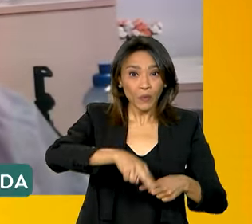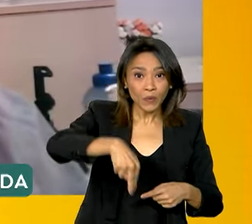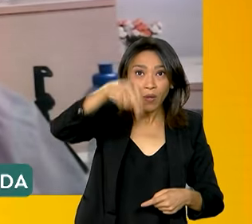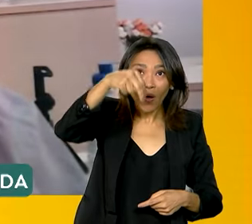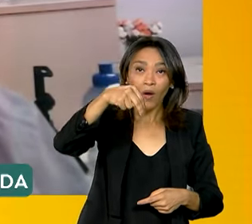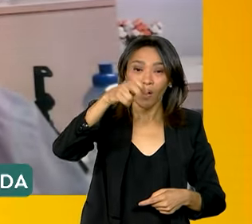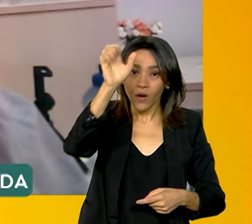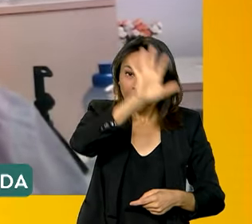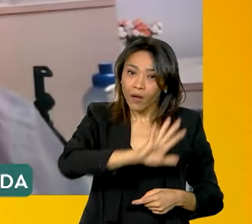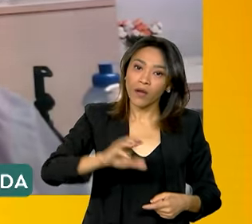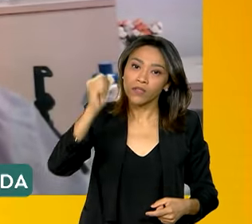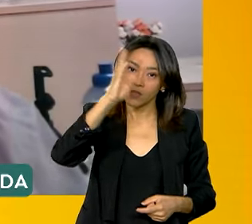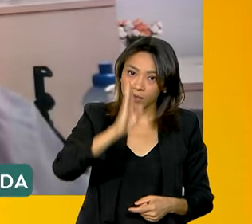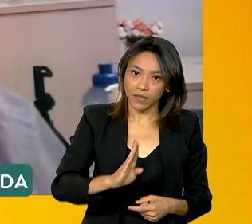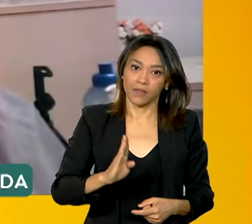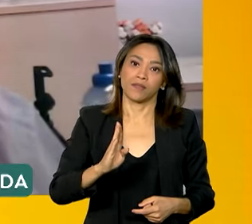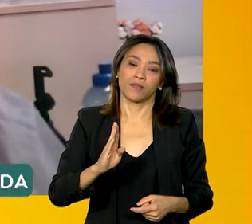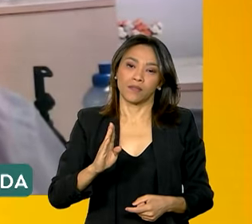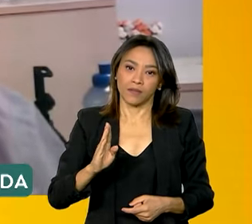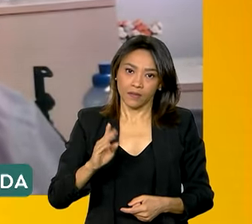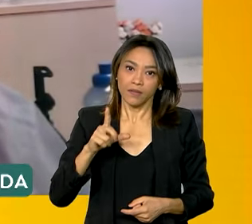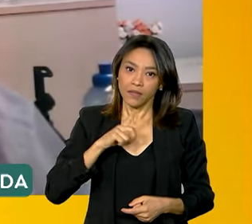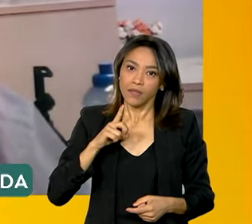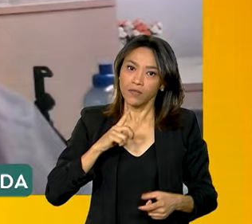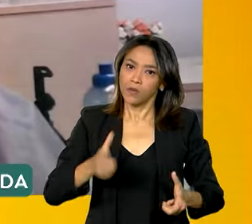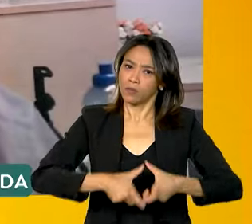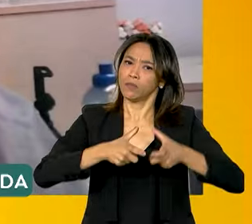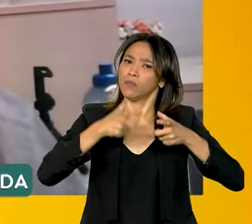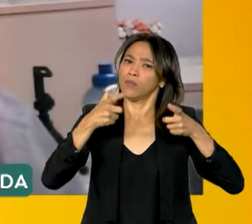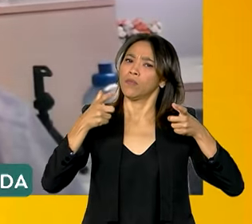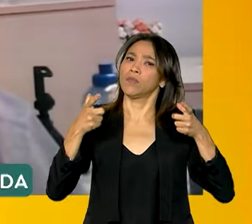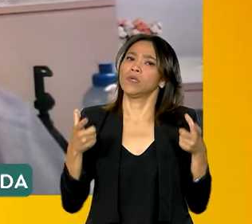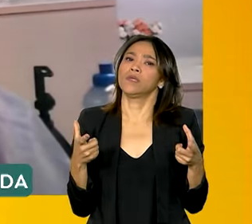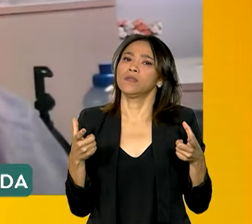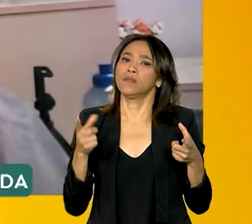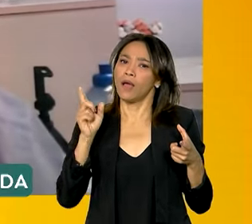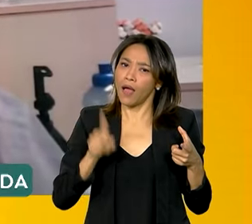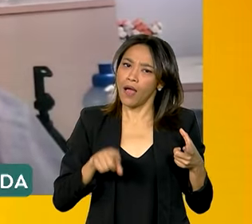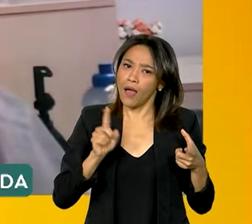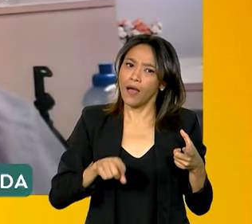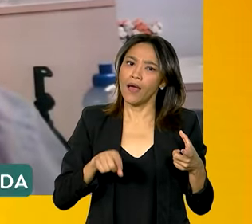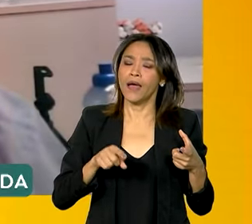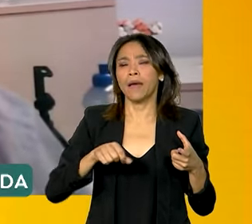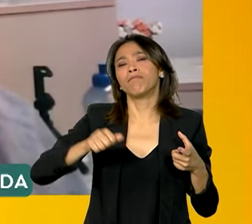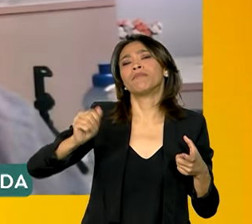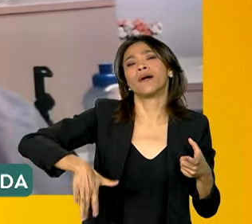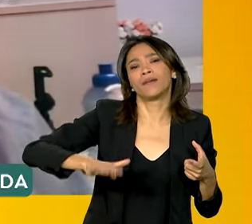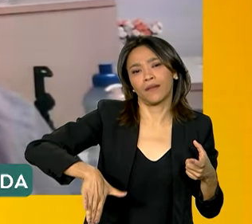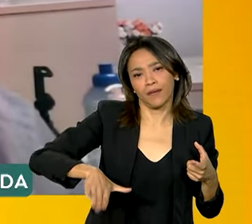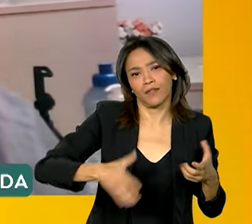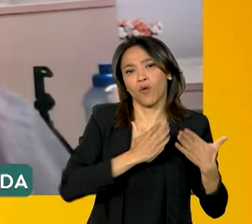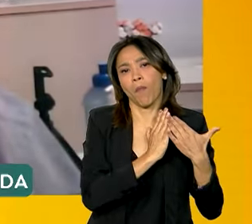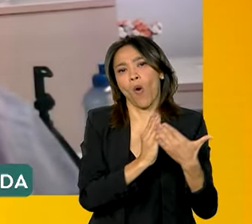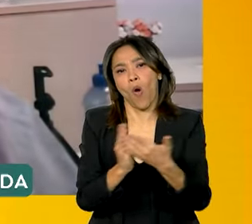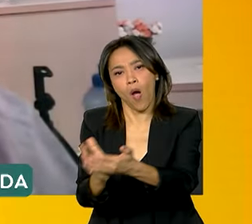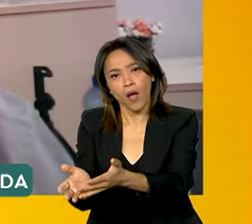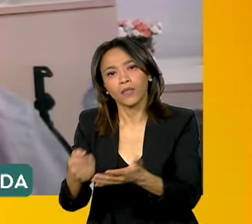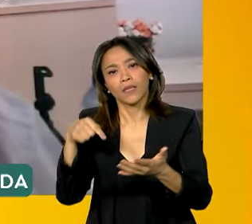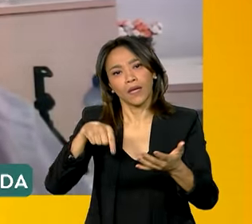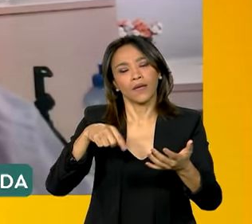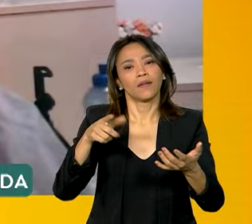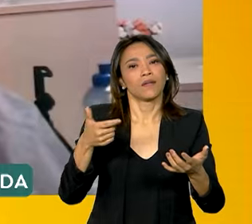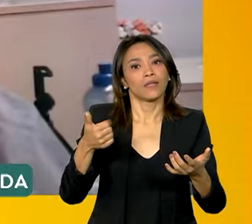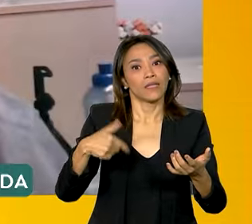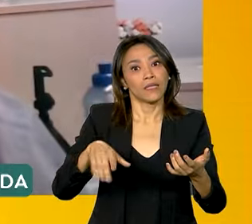teve também um significativo aumento. É um modal de escoamento mais barato, em que pese seja um pouco